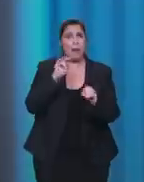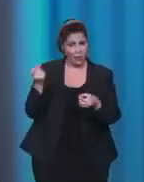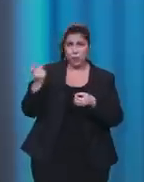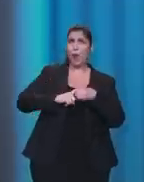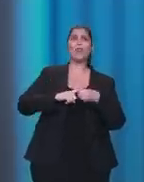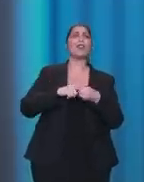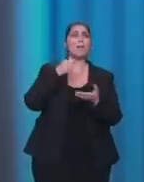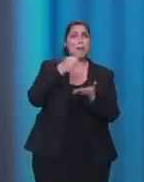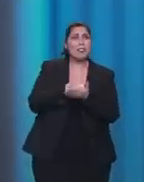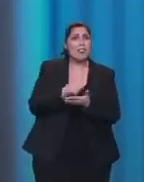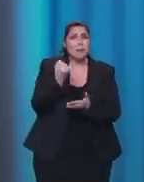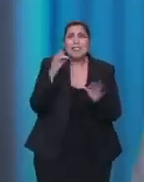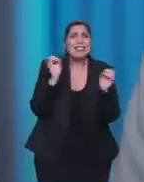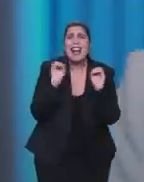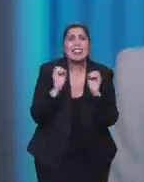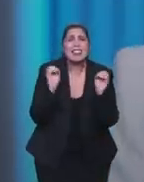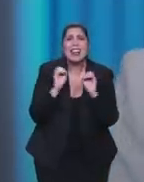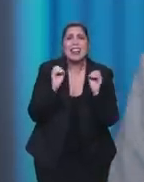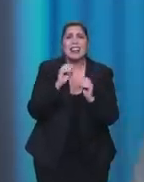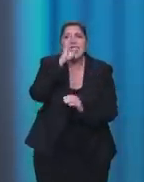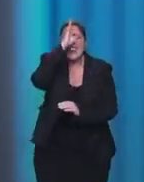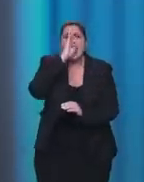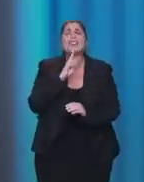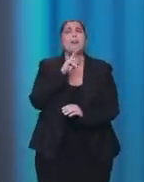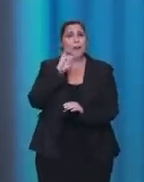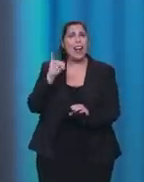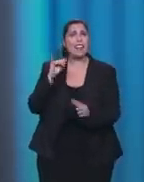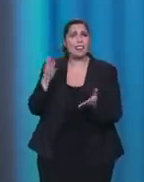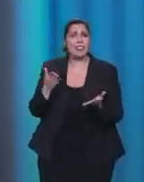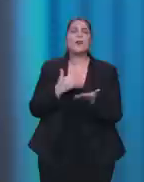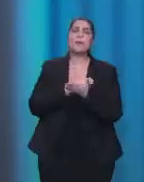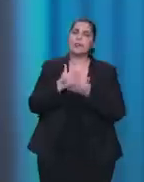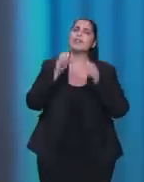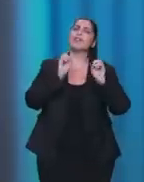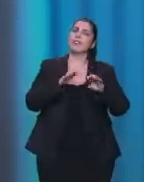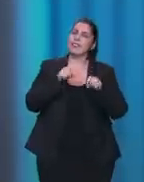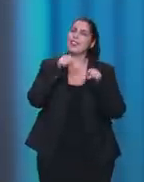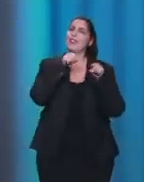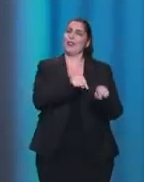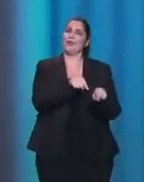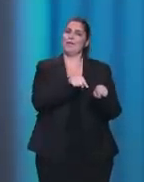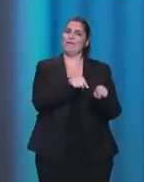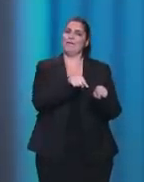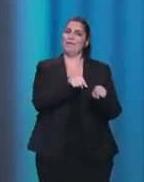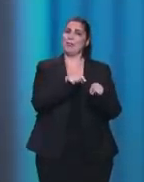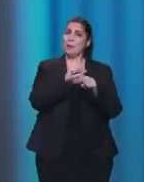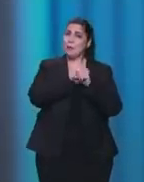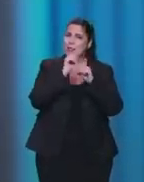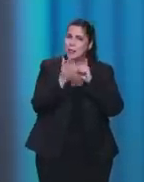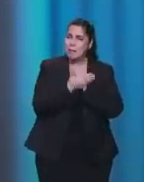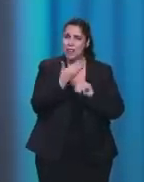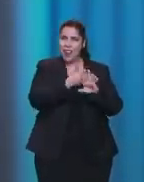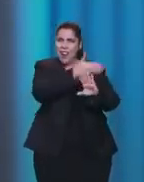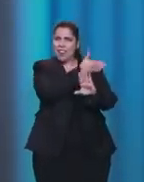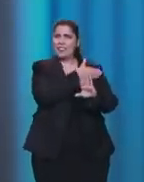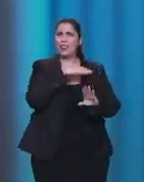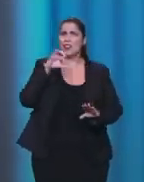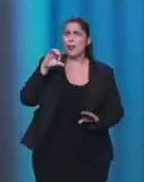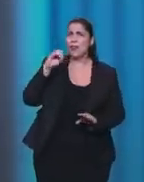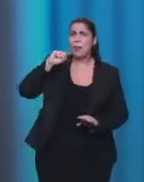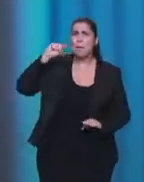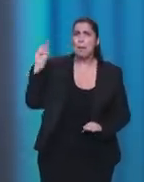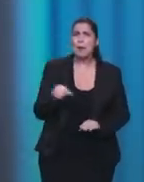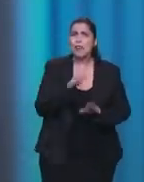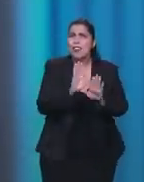E é por aí que a gente começa a nossa educação. Antes da pandemia, eram 90 mil crianças fora da escola,